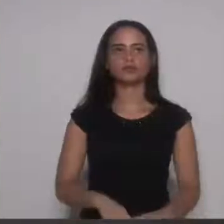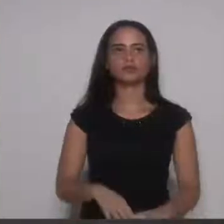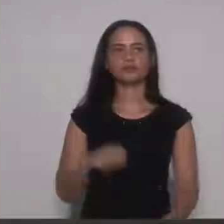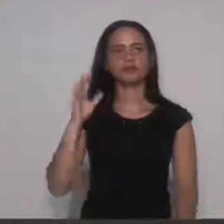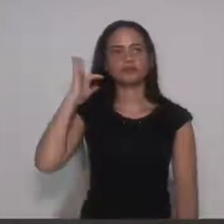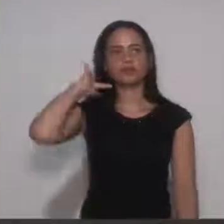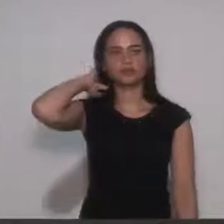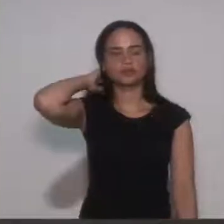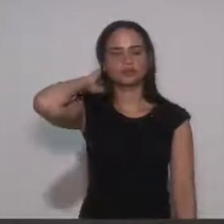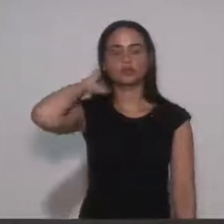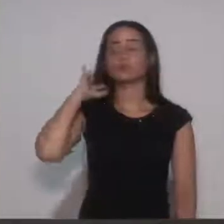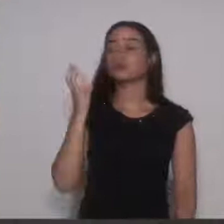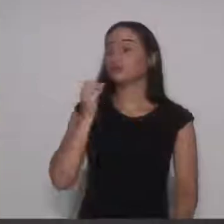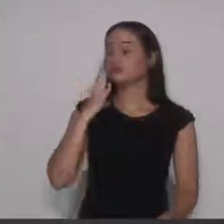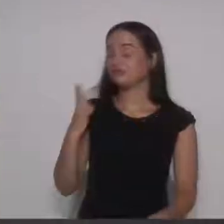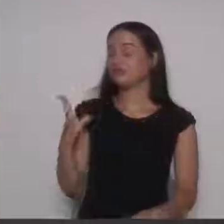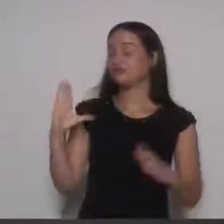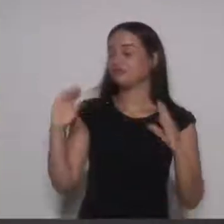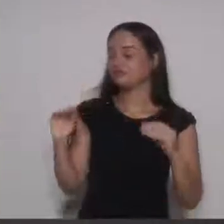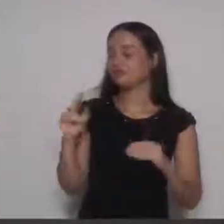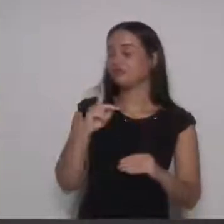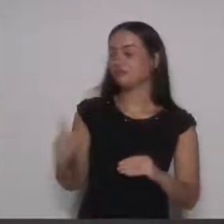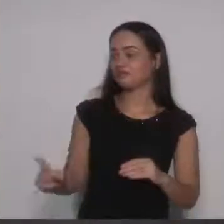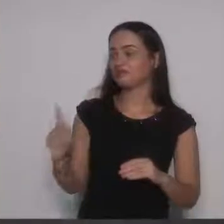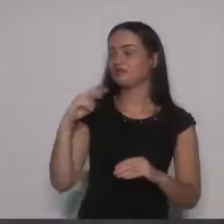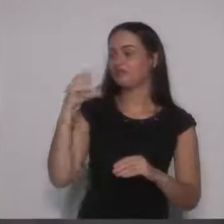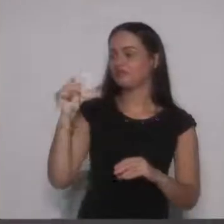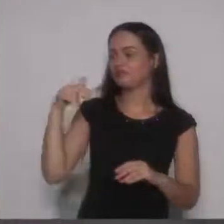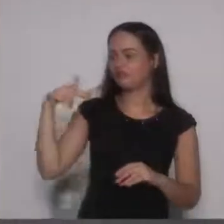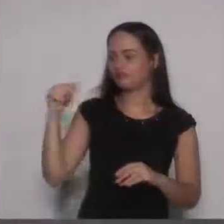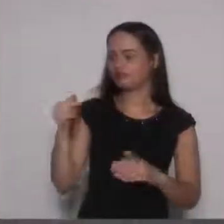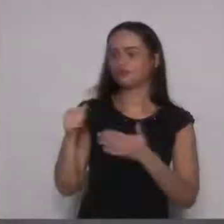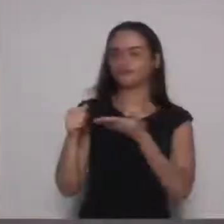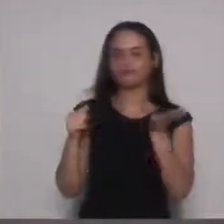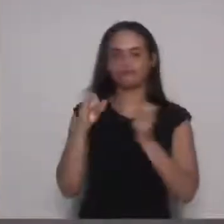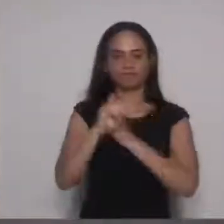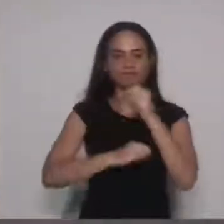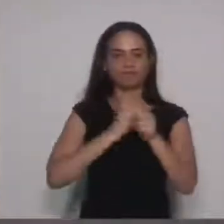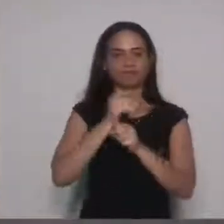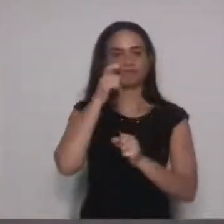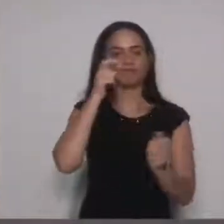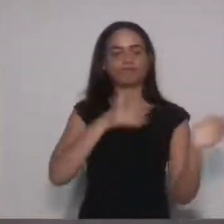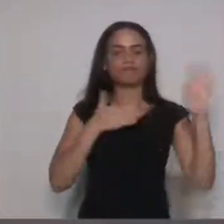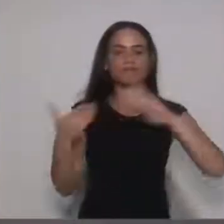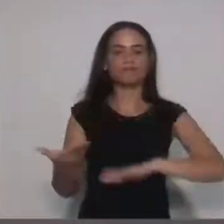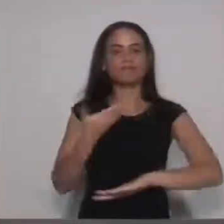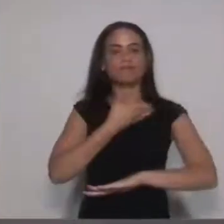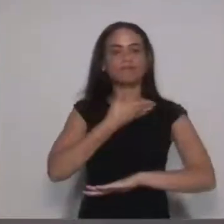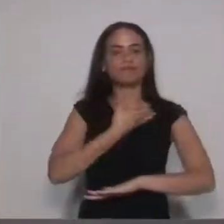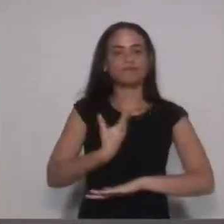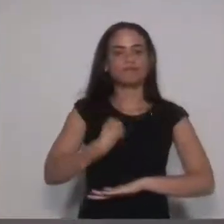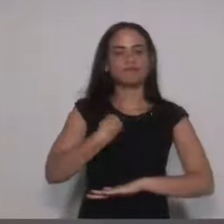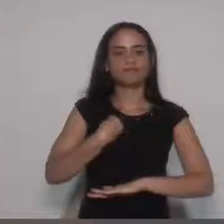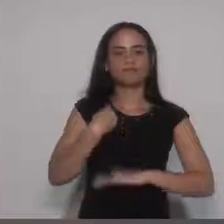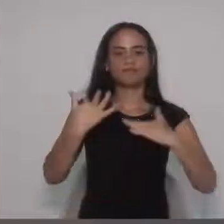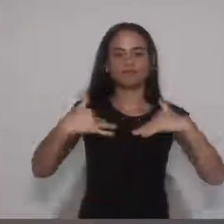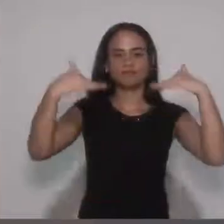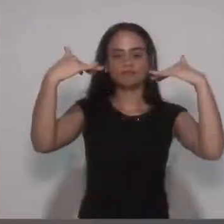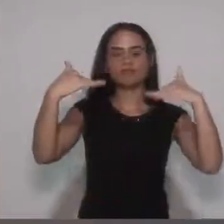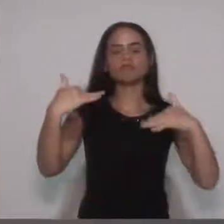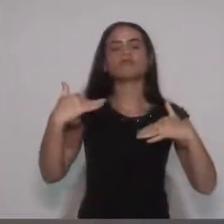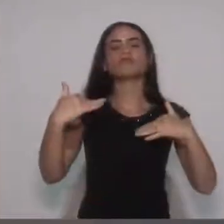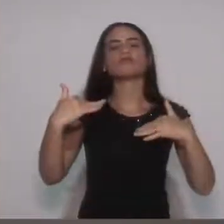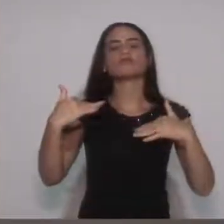Boa noite, senhor presidente, vereadora Flávia, demais vereadores, presidente, internautas, amigos, colega, pessoal da Santa Casa,